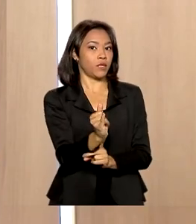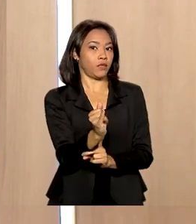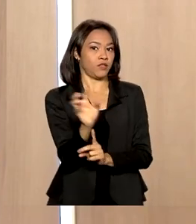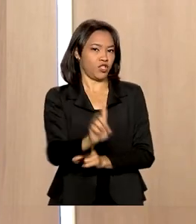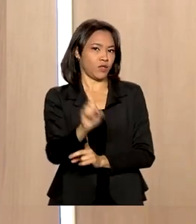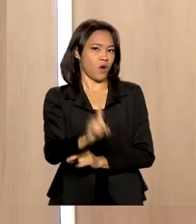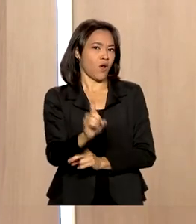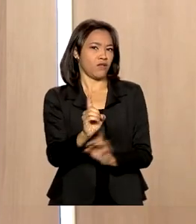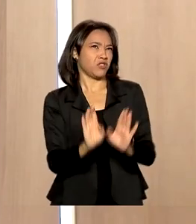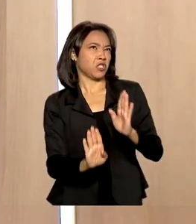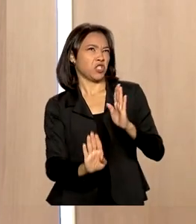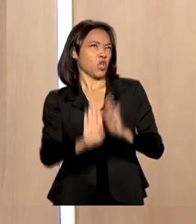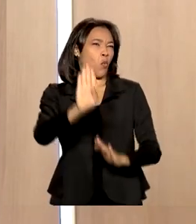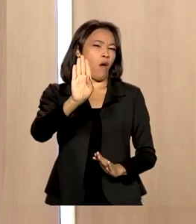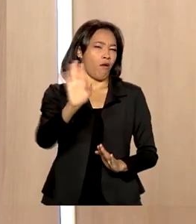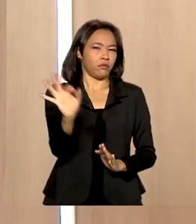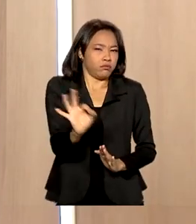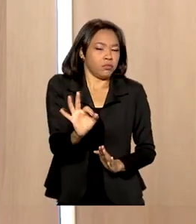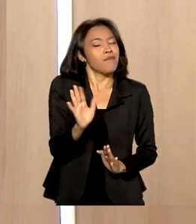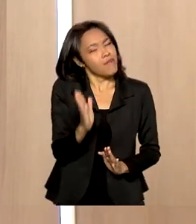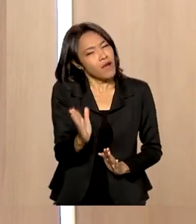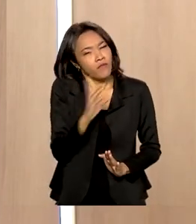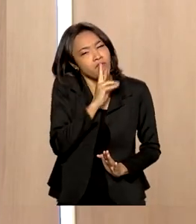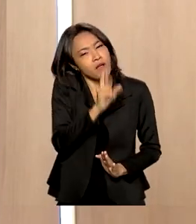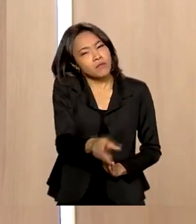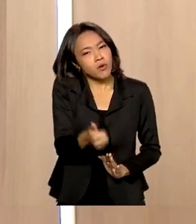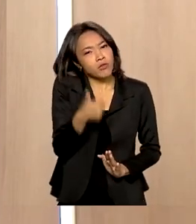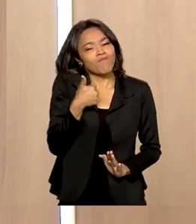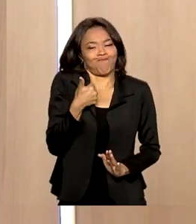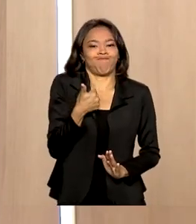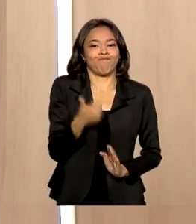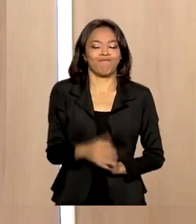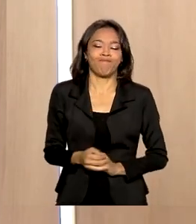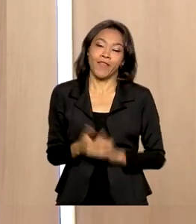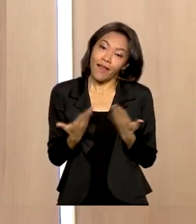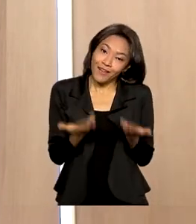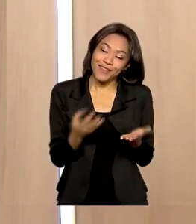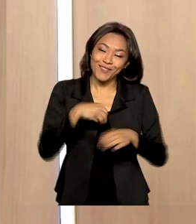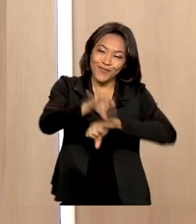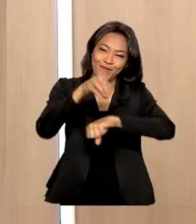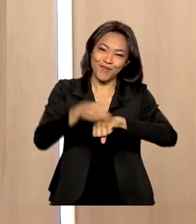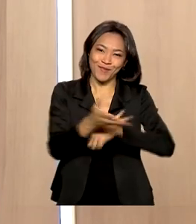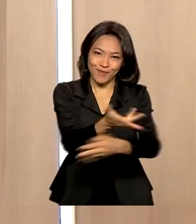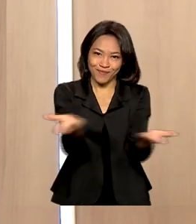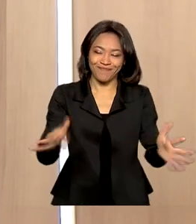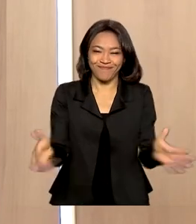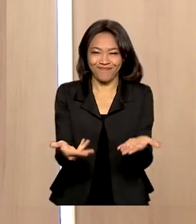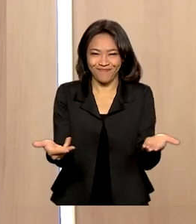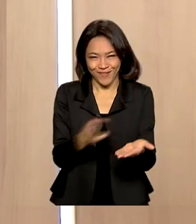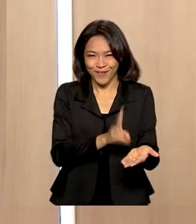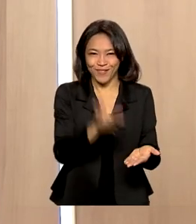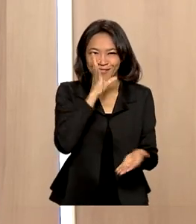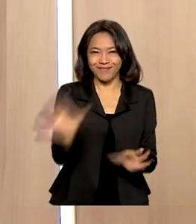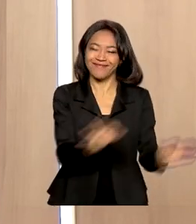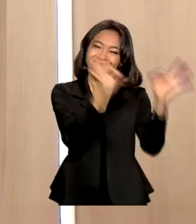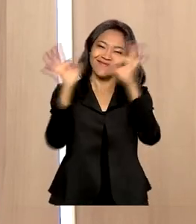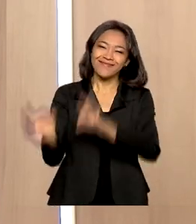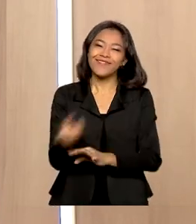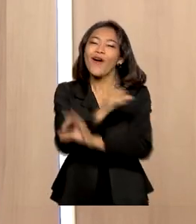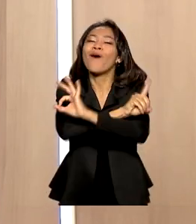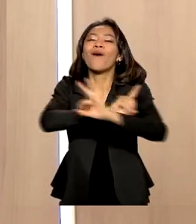que não chegou a ser um recorde, mas foi um resultado bastante expressivo. Bom, essa é a informação que nós tínhamos para você hoje. Continue conosco e tenha um